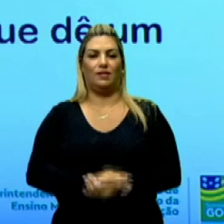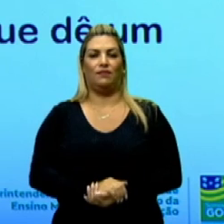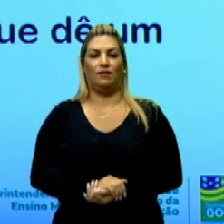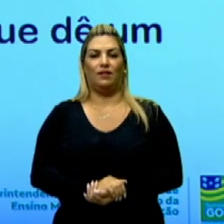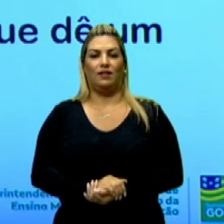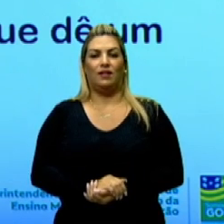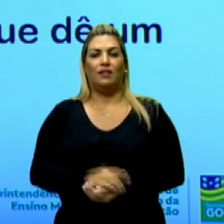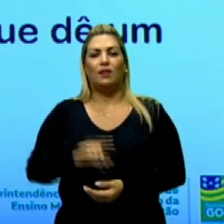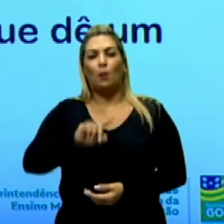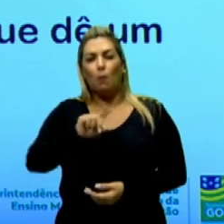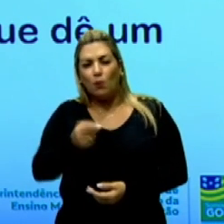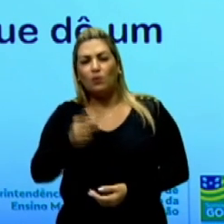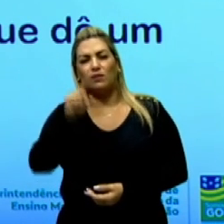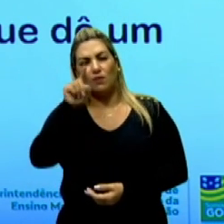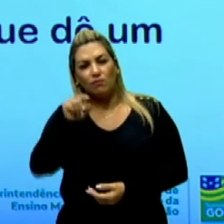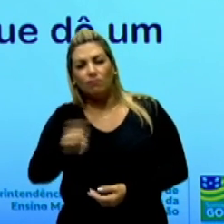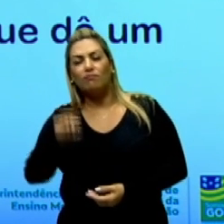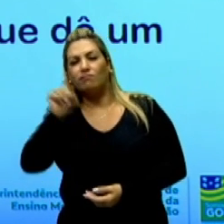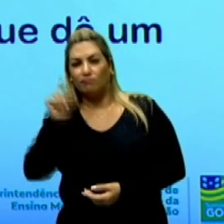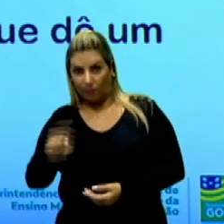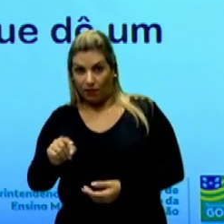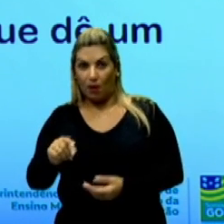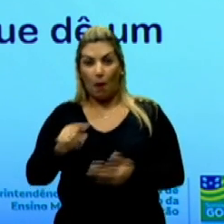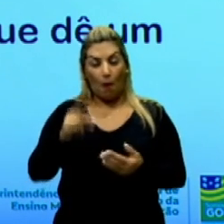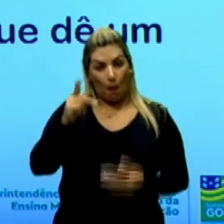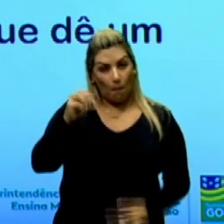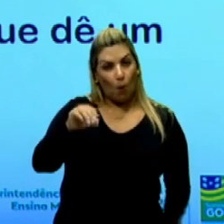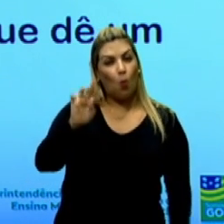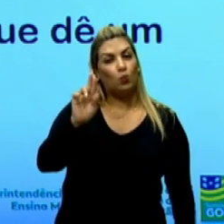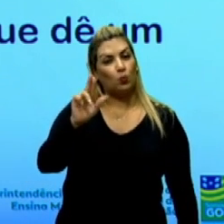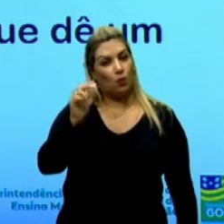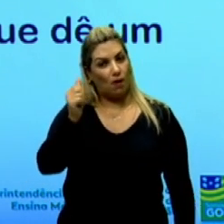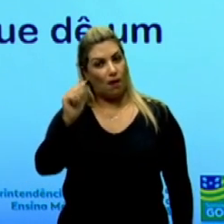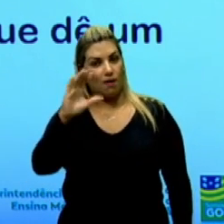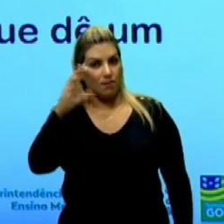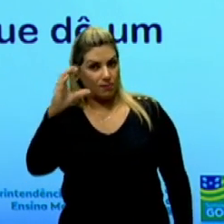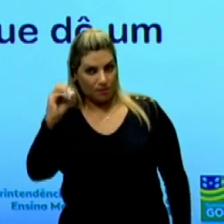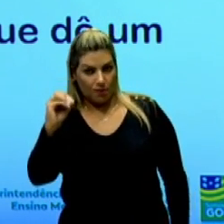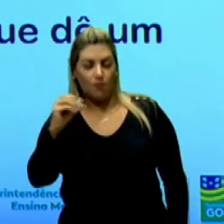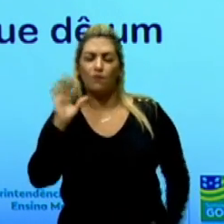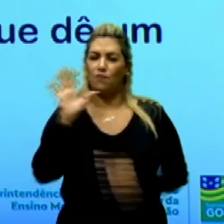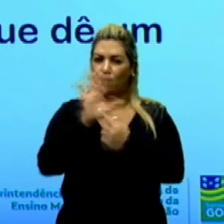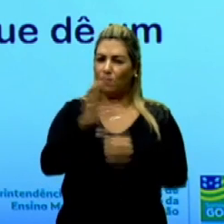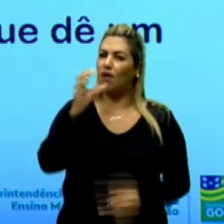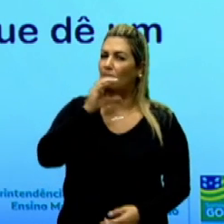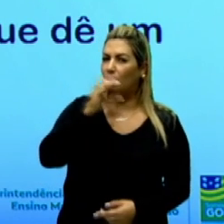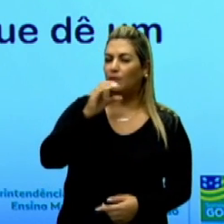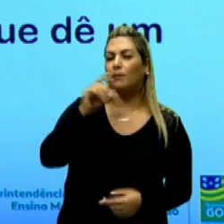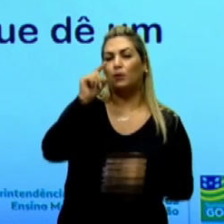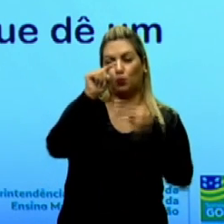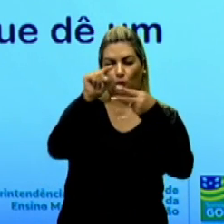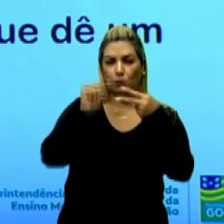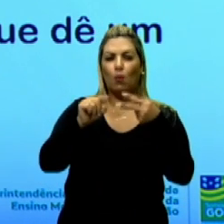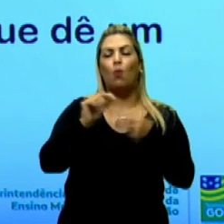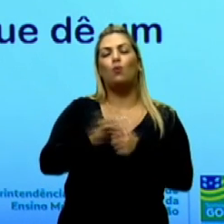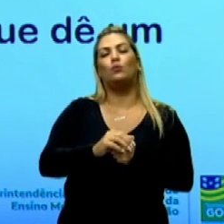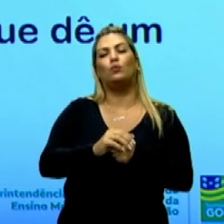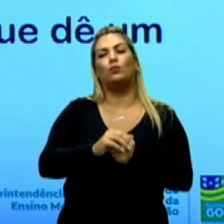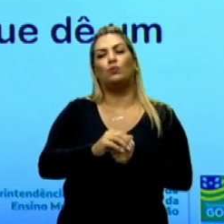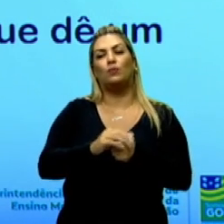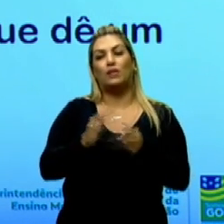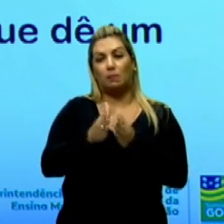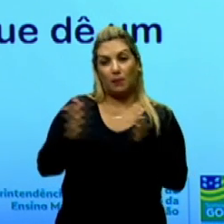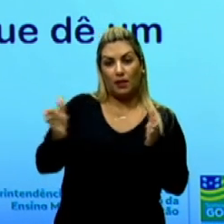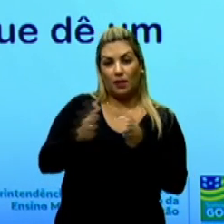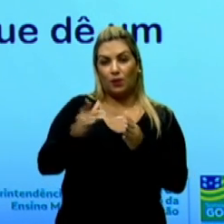Sobre a pontuação, eu vou mostrar aqui para vocês, rapidamente, os dois pontos nesse período aqui.